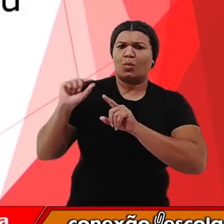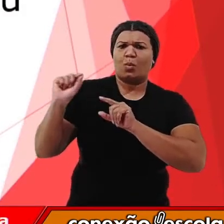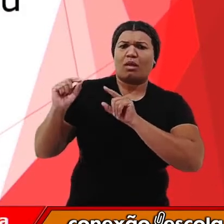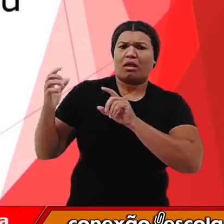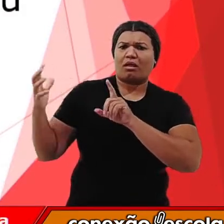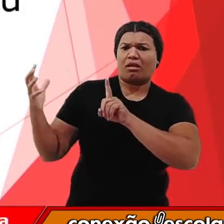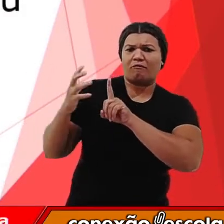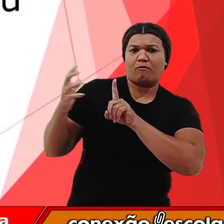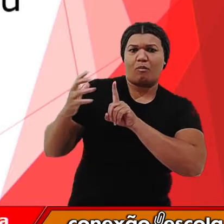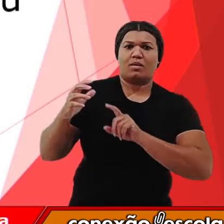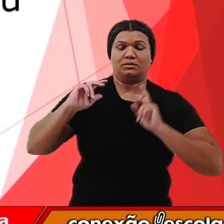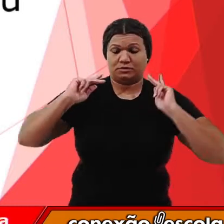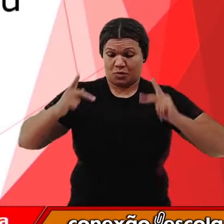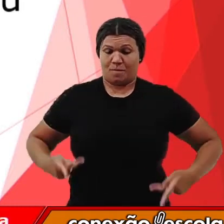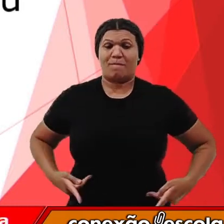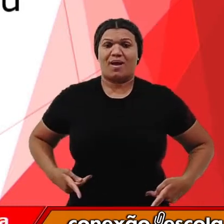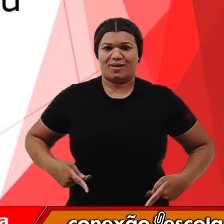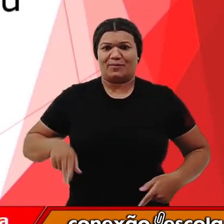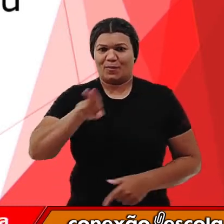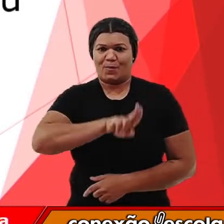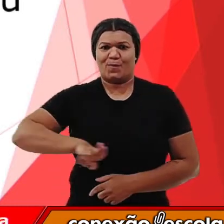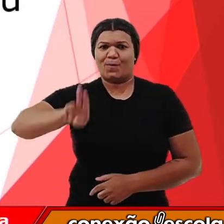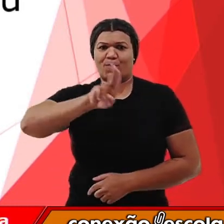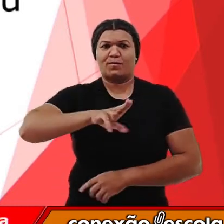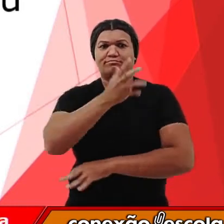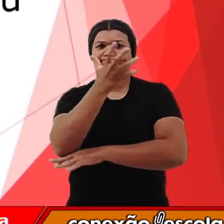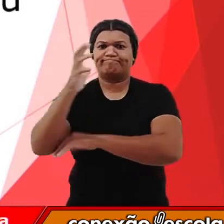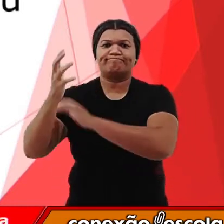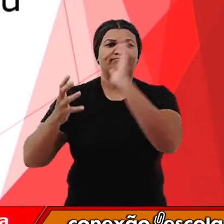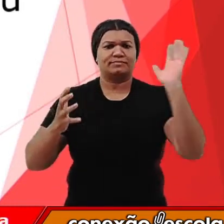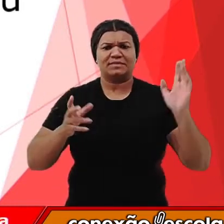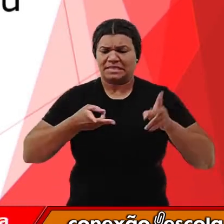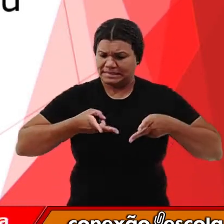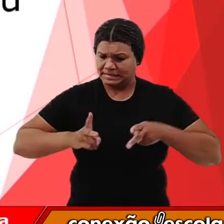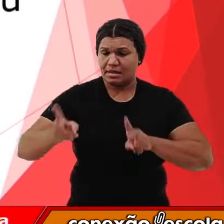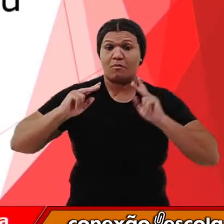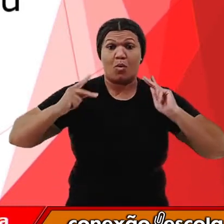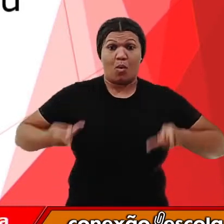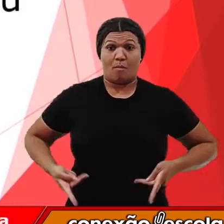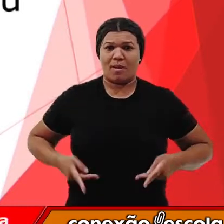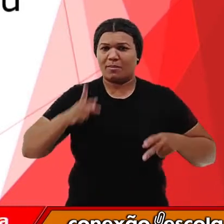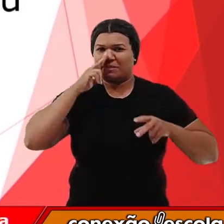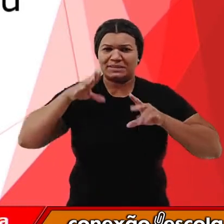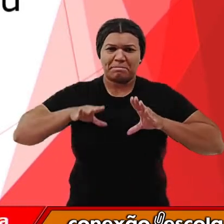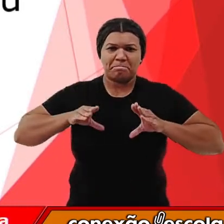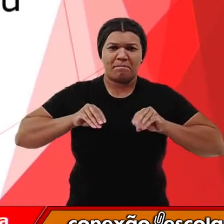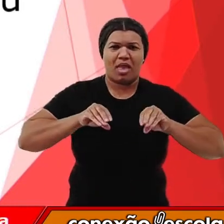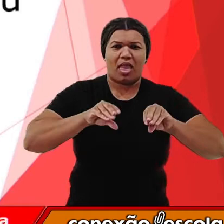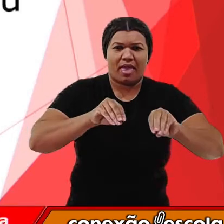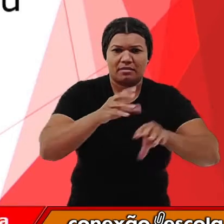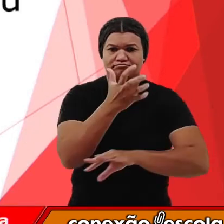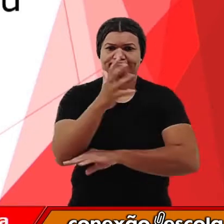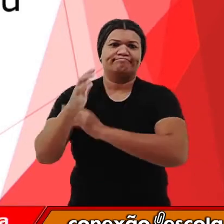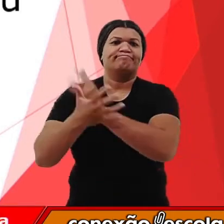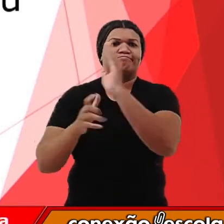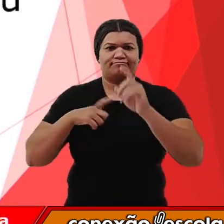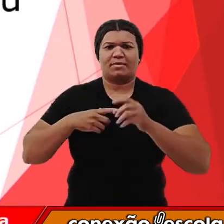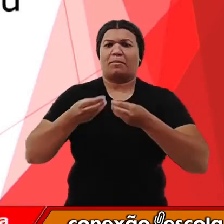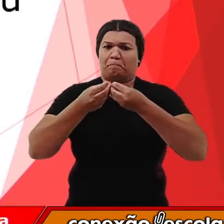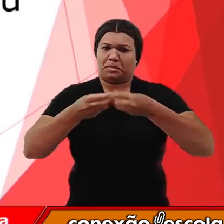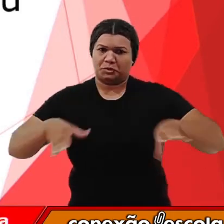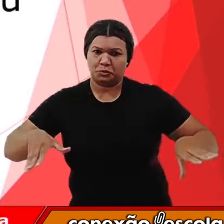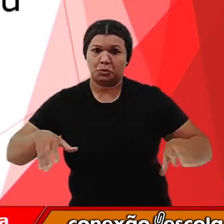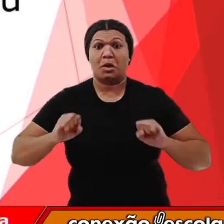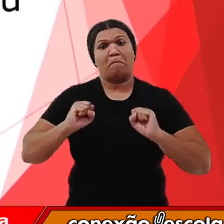Toda a ação do ser humano sobre o ambiente vai gerar um impacto. Esse impacto pode ser positivo ou